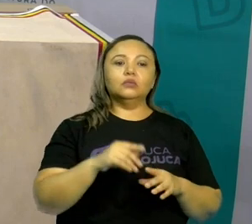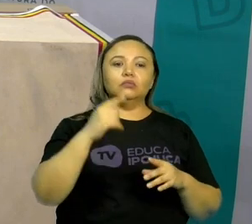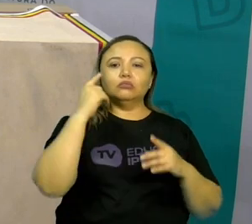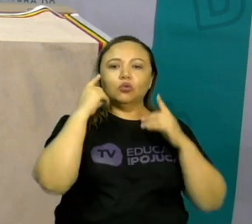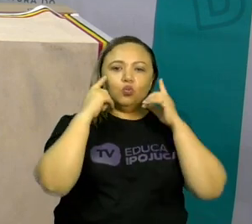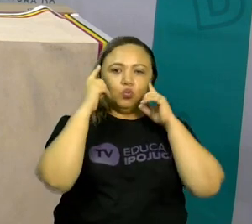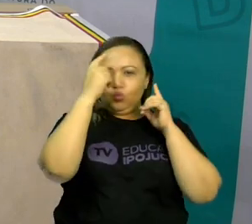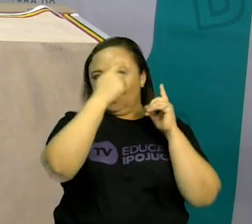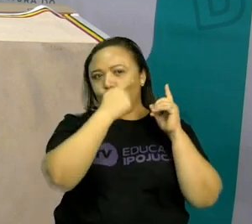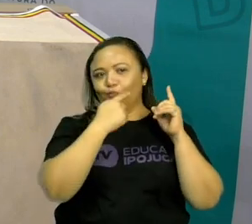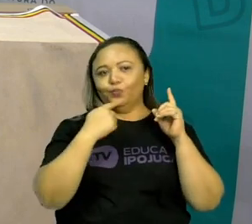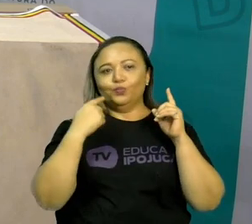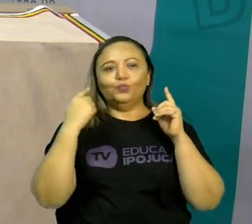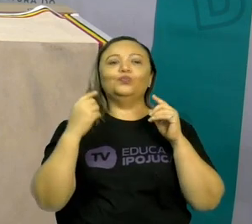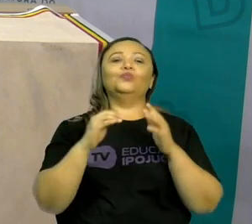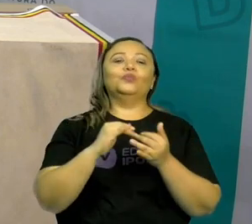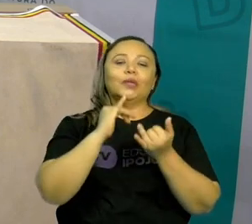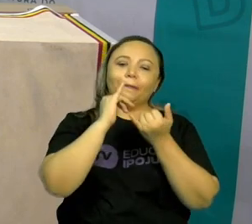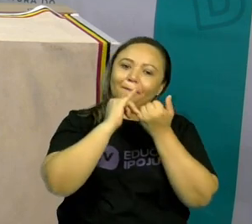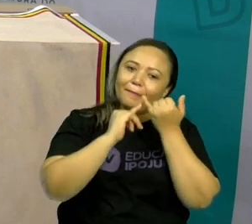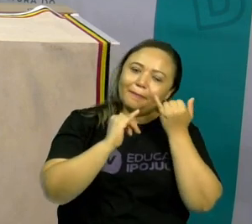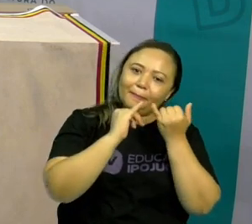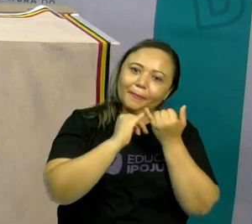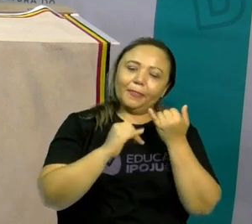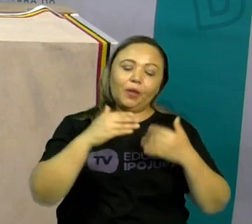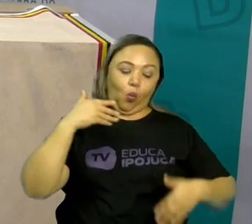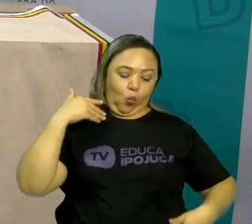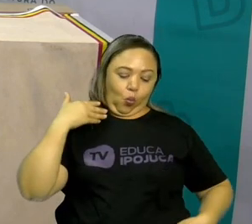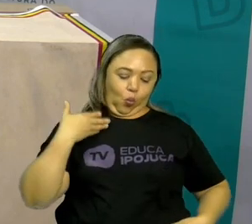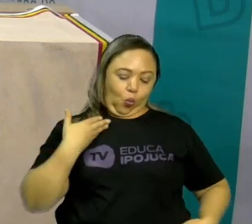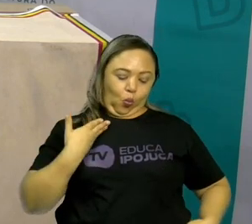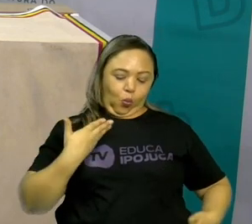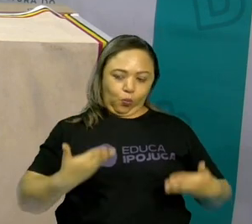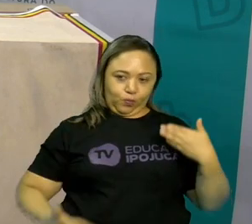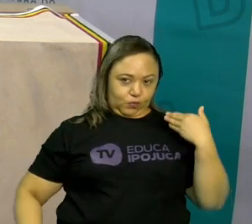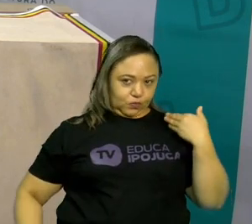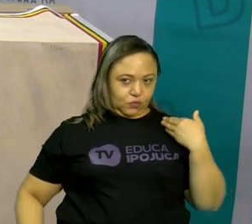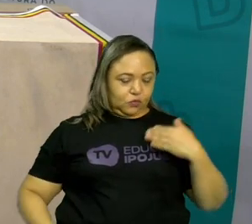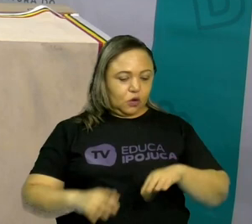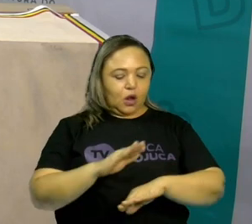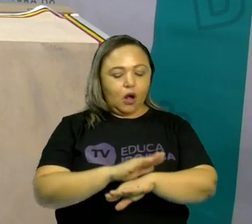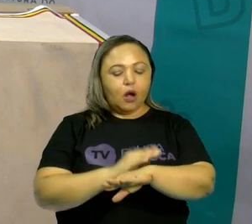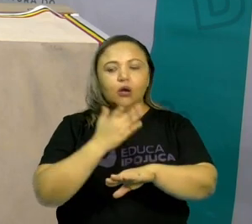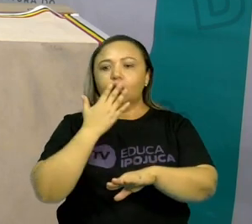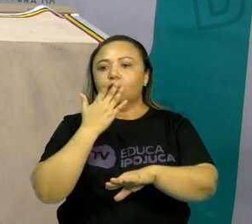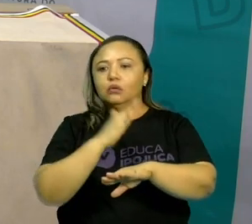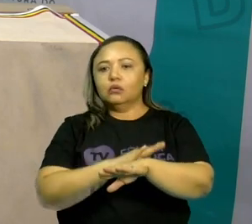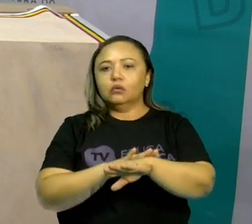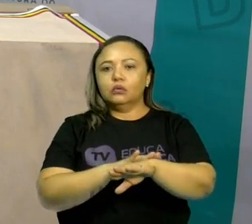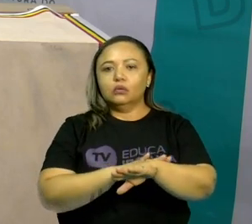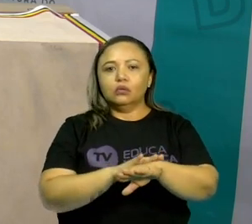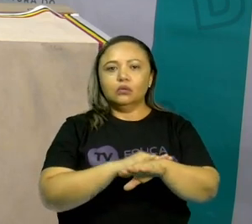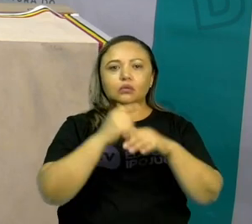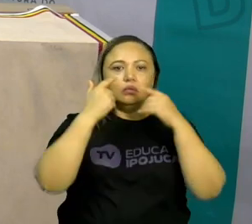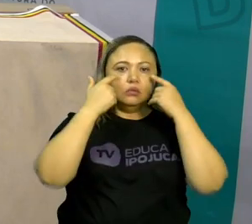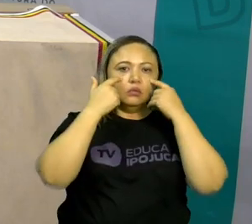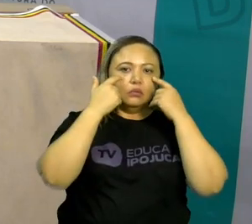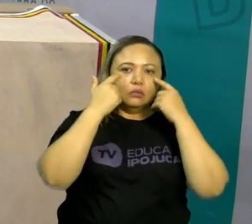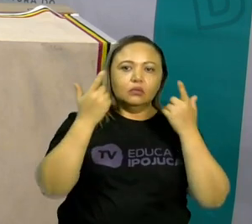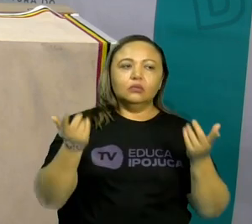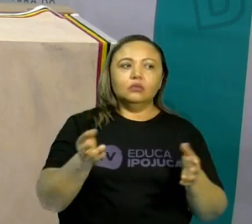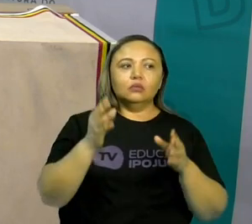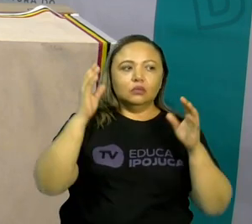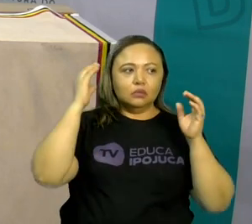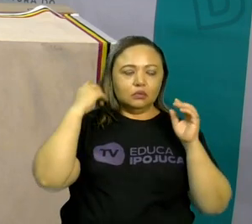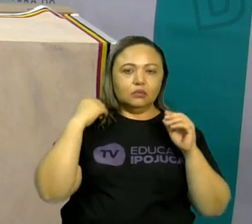rostinho, vamos ter o jeitinho do corpo, a cor da pele, a cor dos olhos,